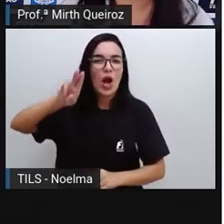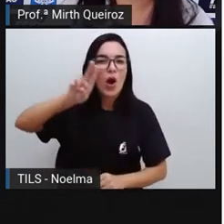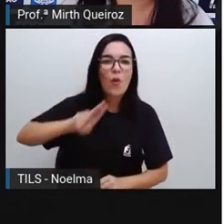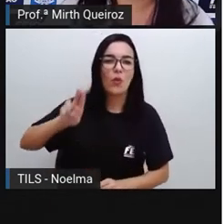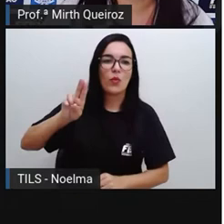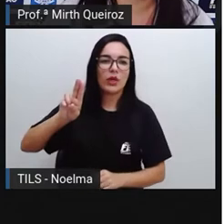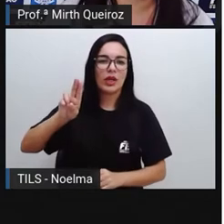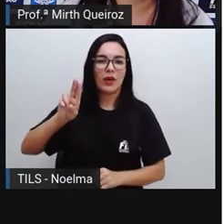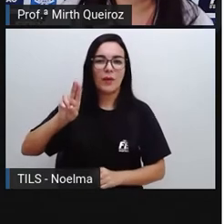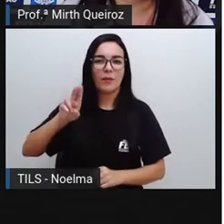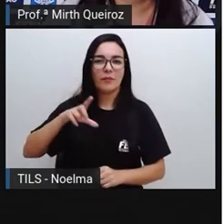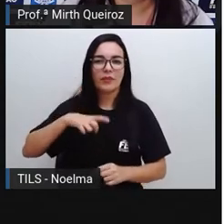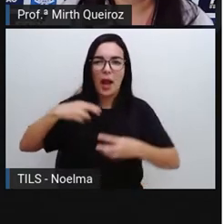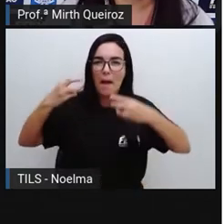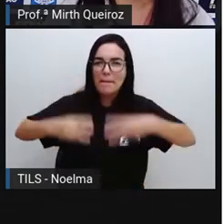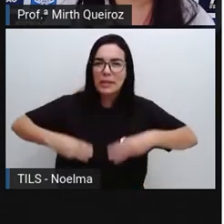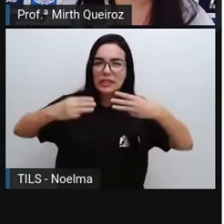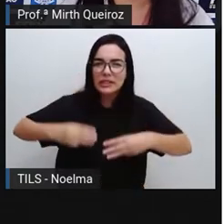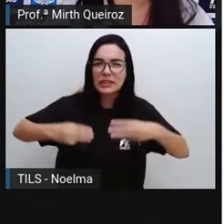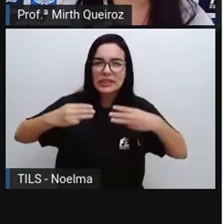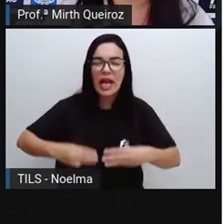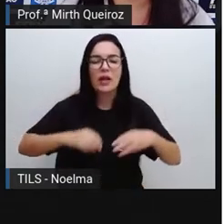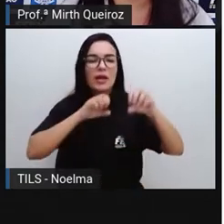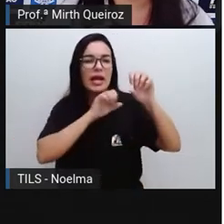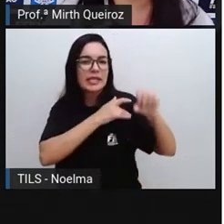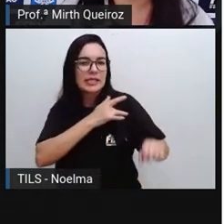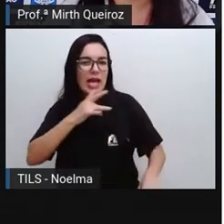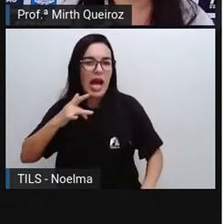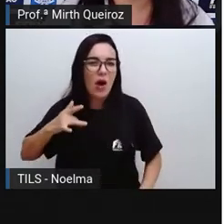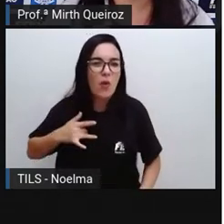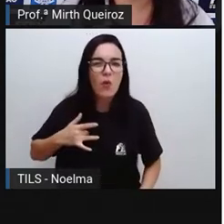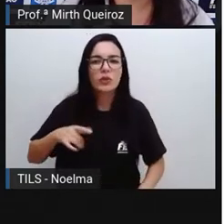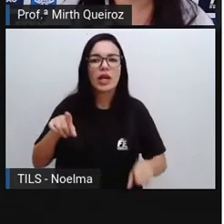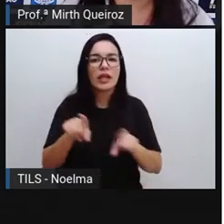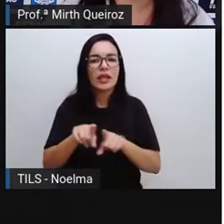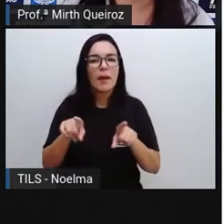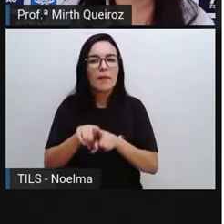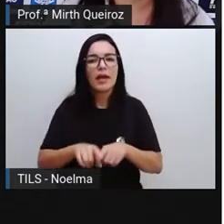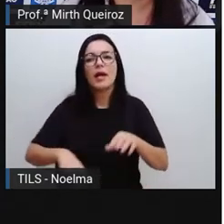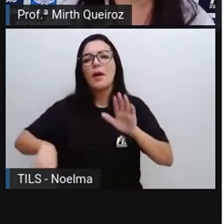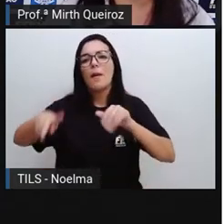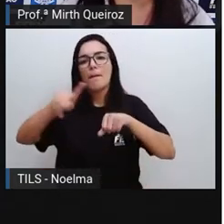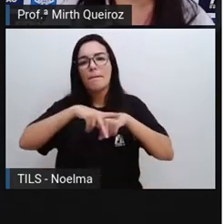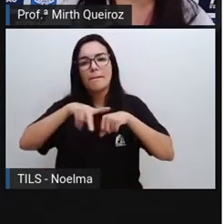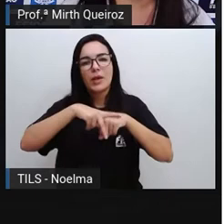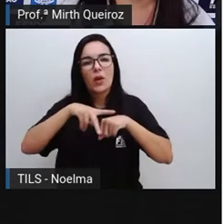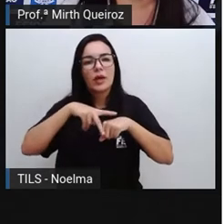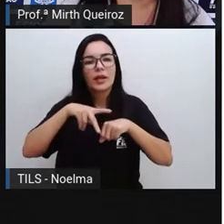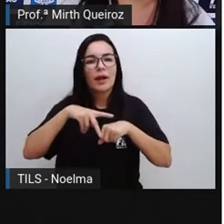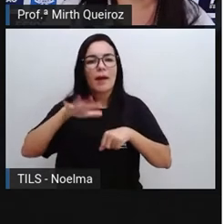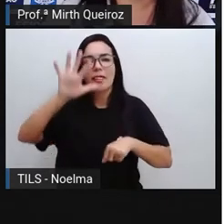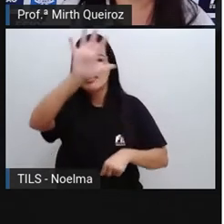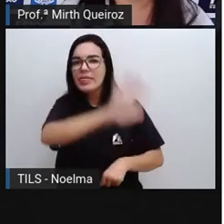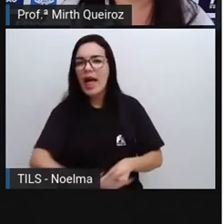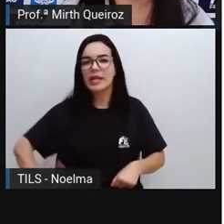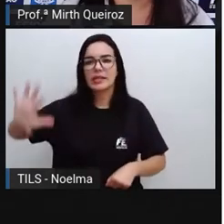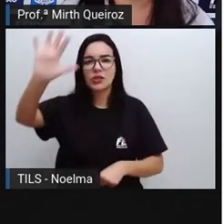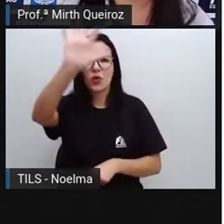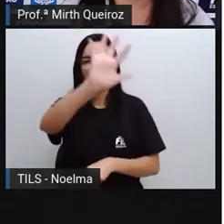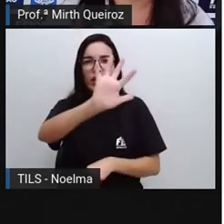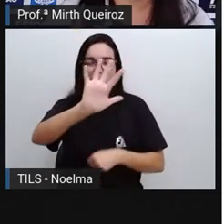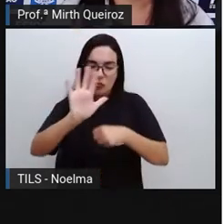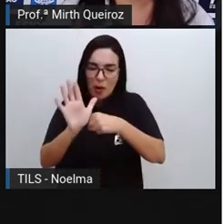criação do Ministério da Saúde e também do Programa Nacional de Imunização. E aí, essa realidade